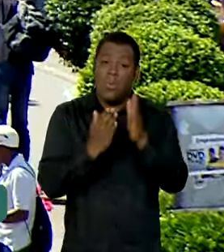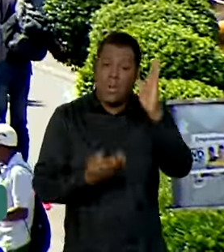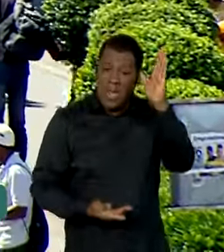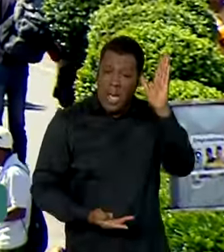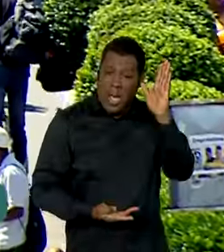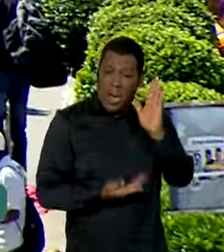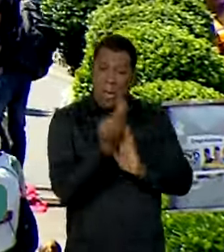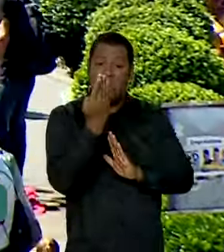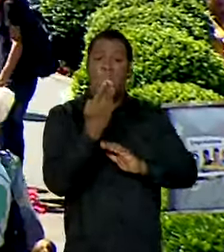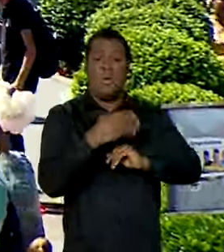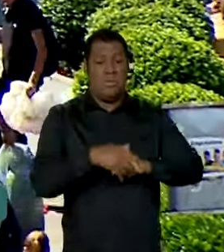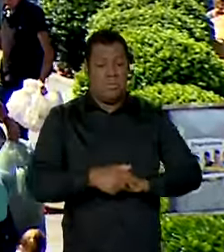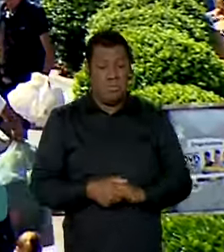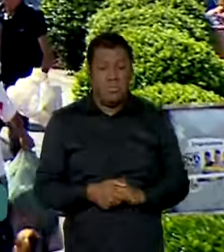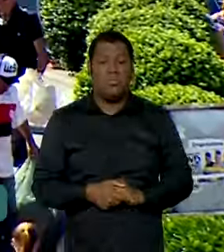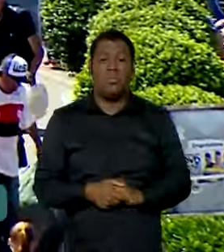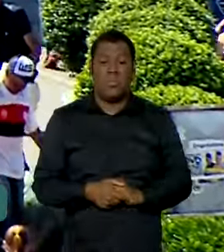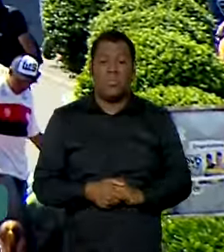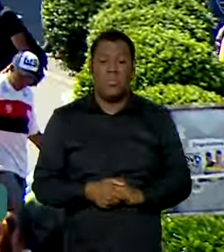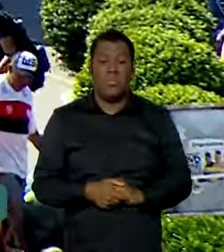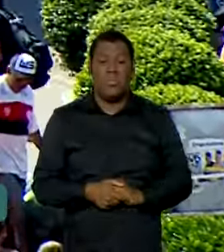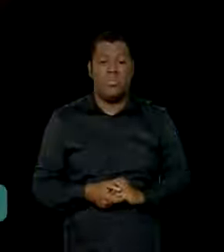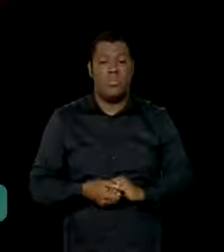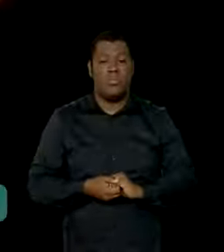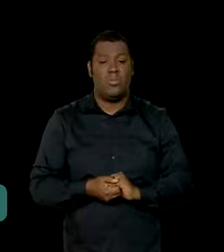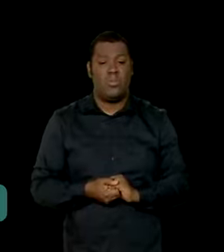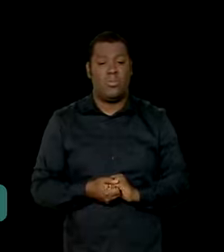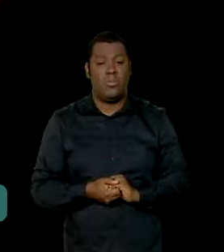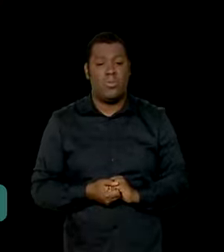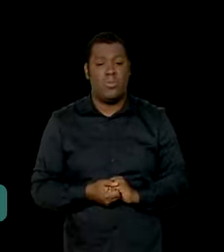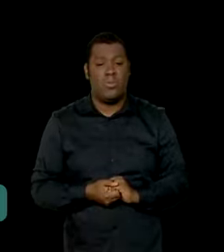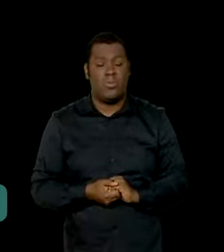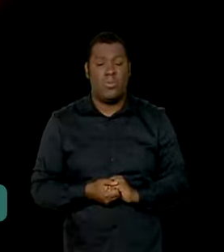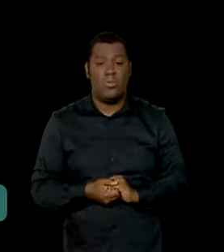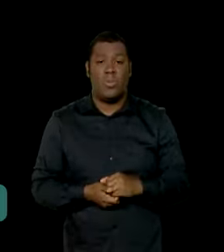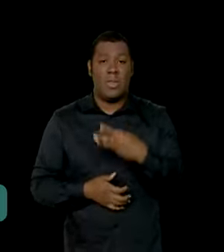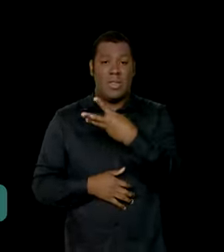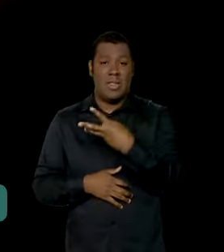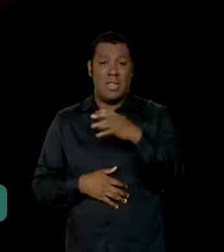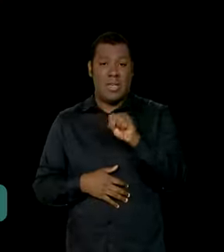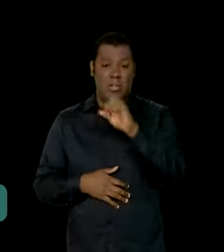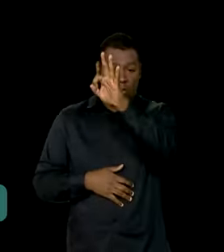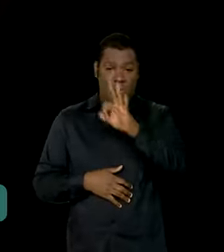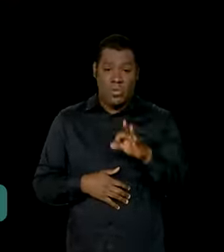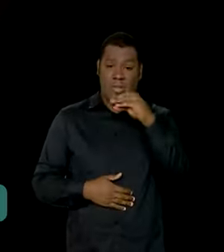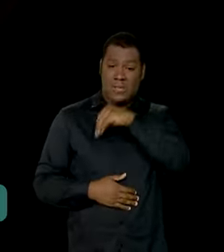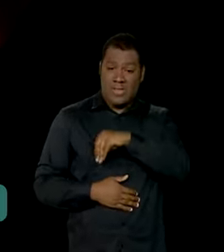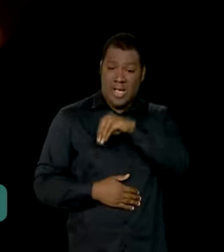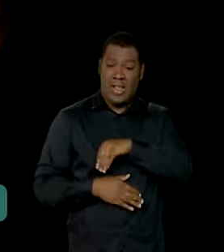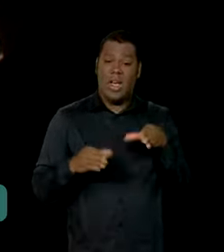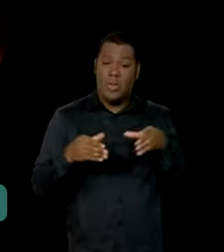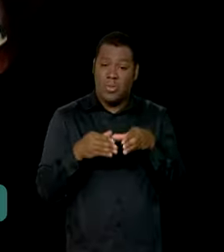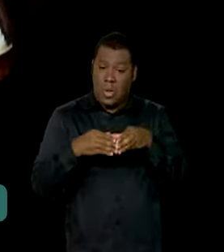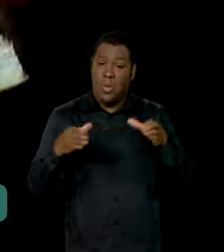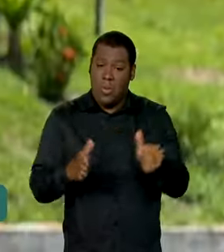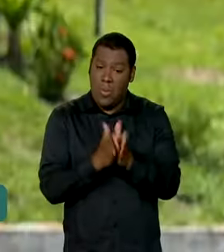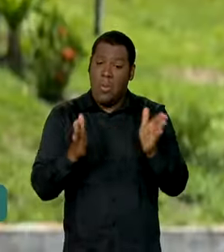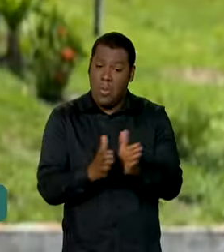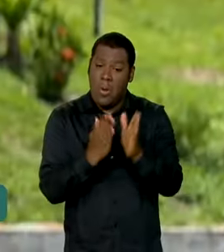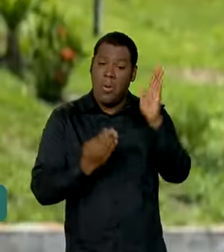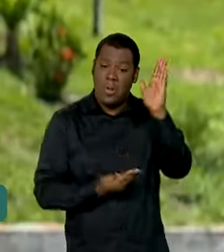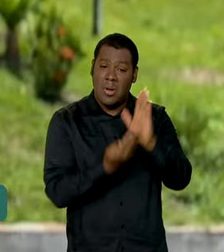aumento entre todas as faixas pesquisadas, 38% acima do ano anterior.